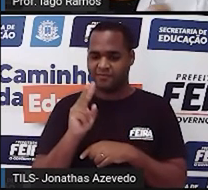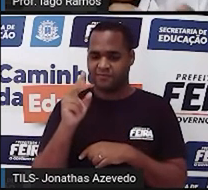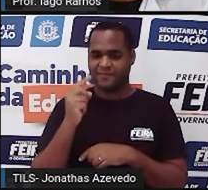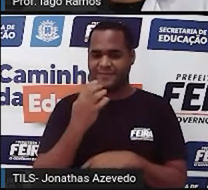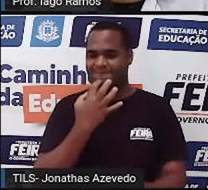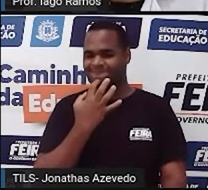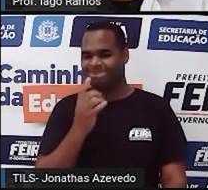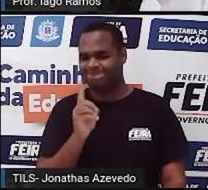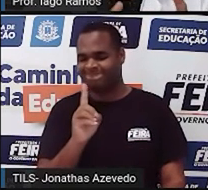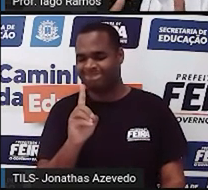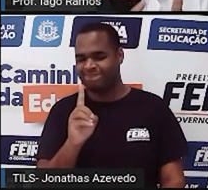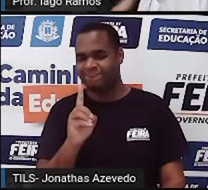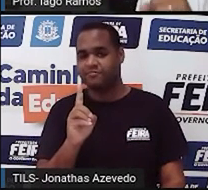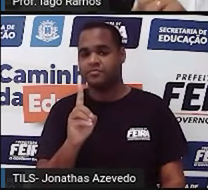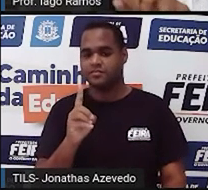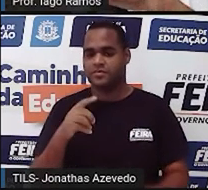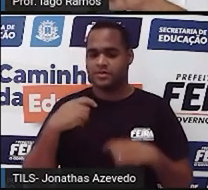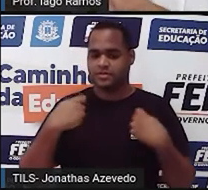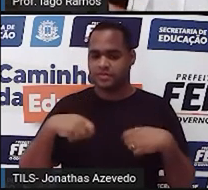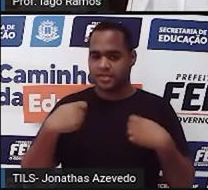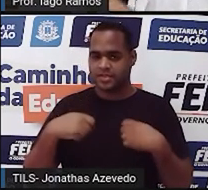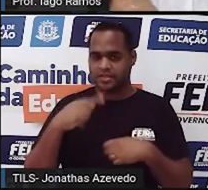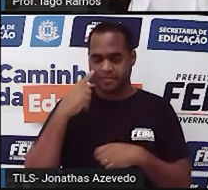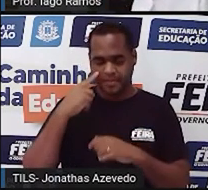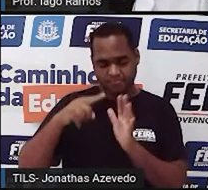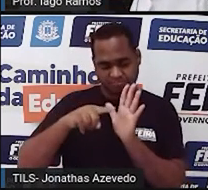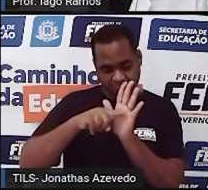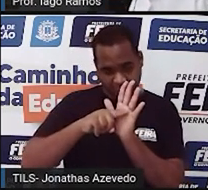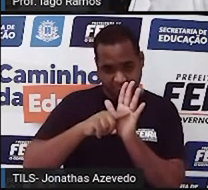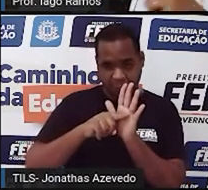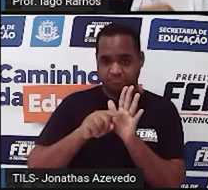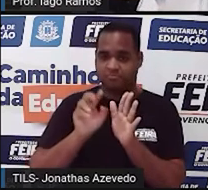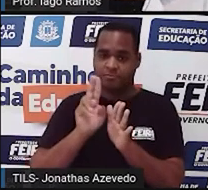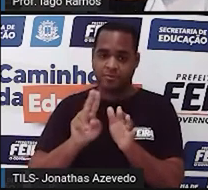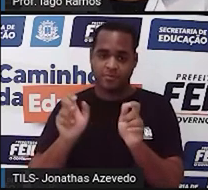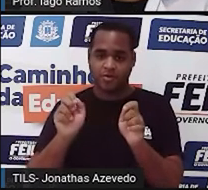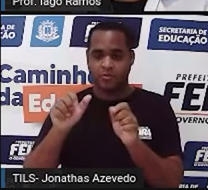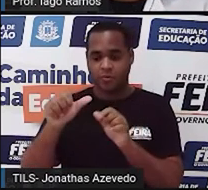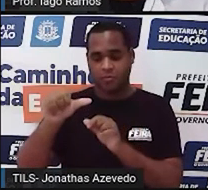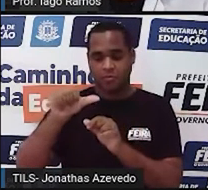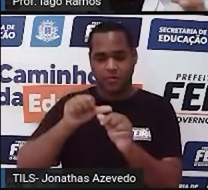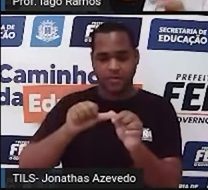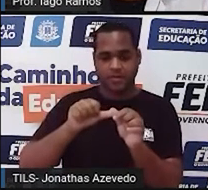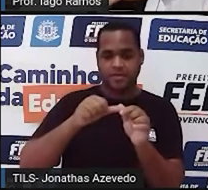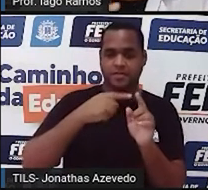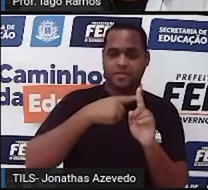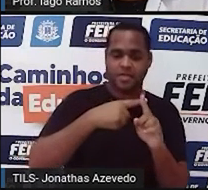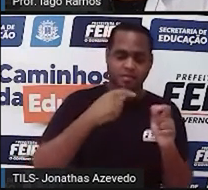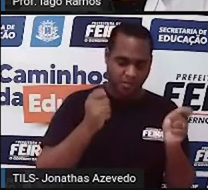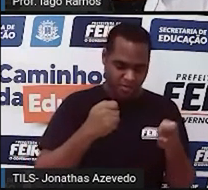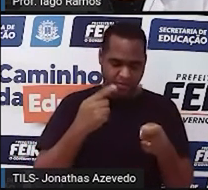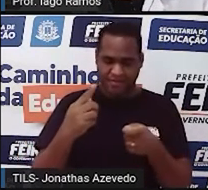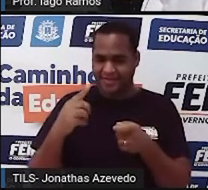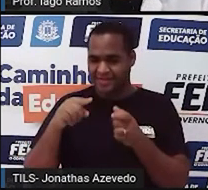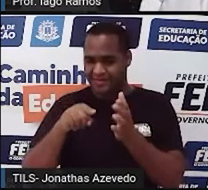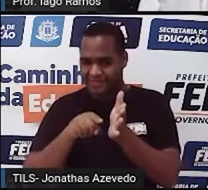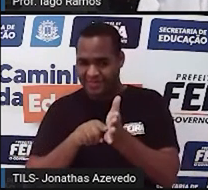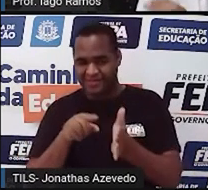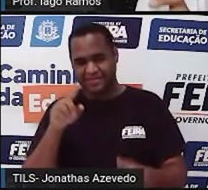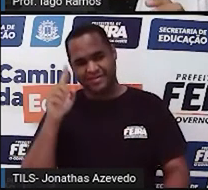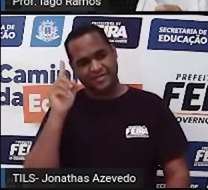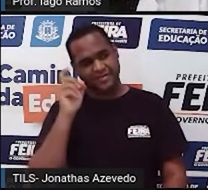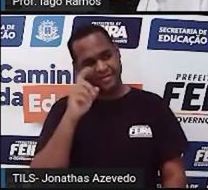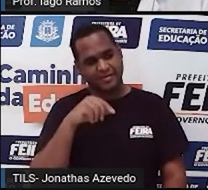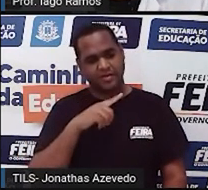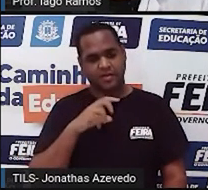desconhecido, a gente pode usar a conta de menos. Ou o contrário. A gente tem uma continha de menos, mas